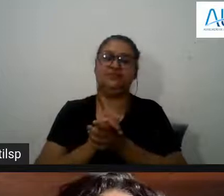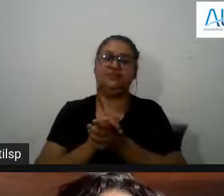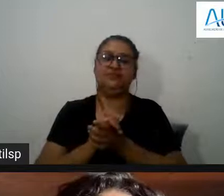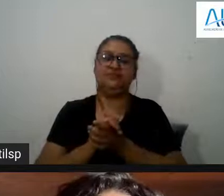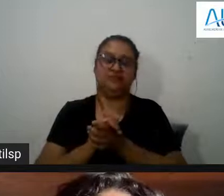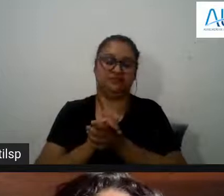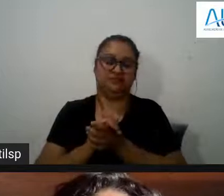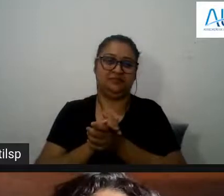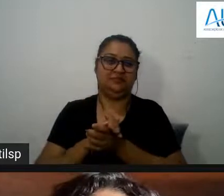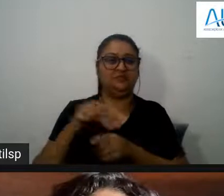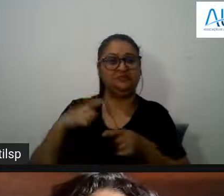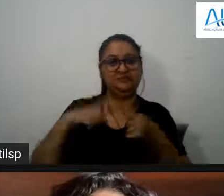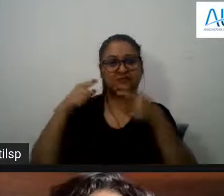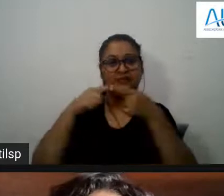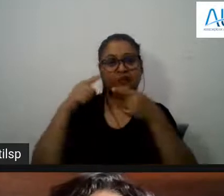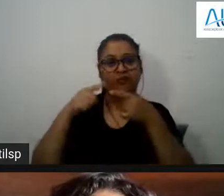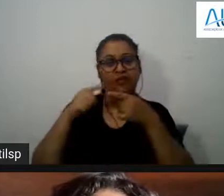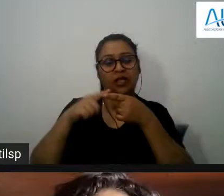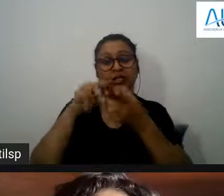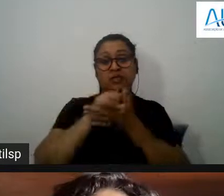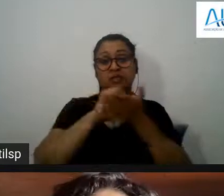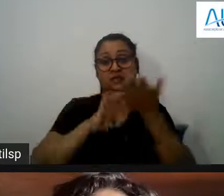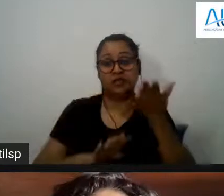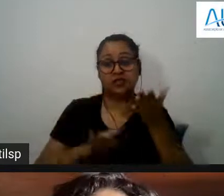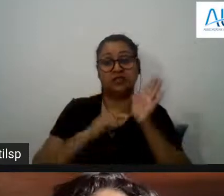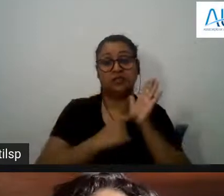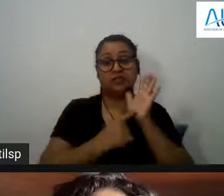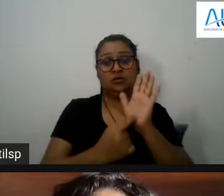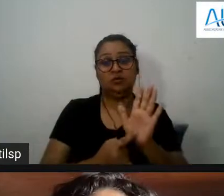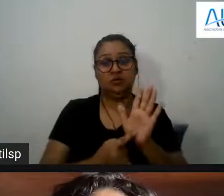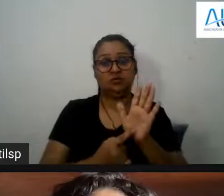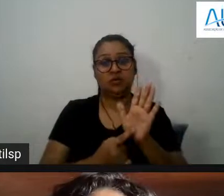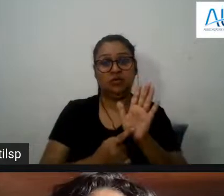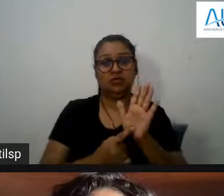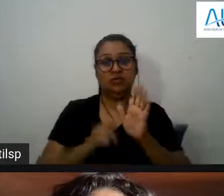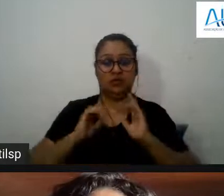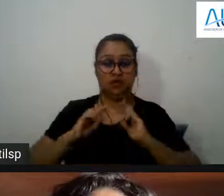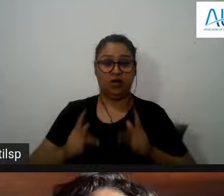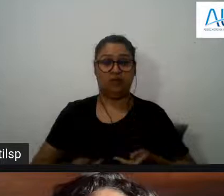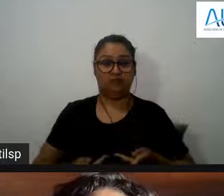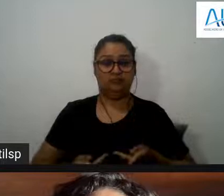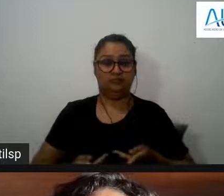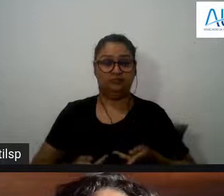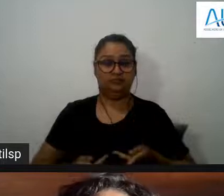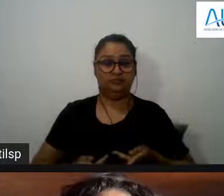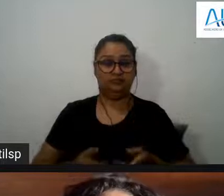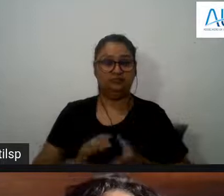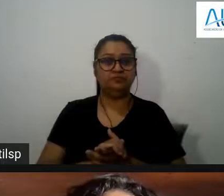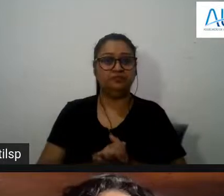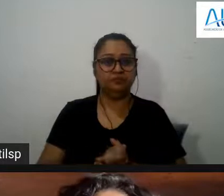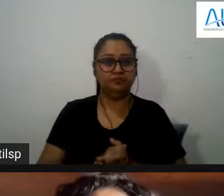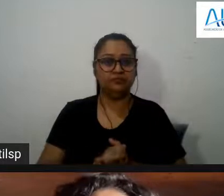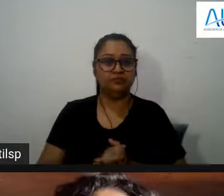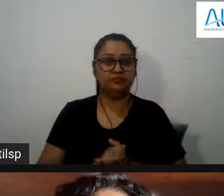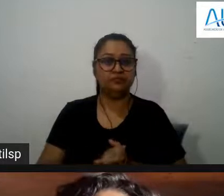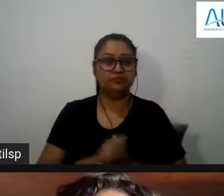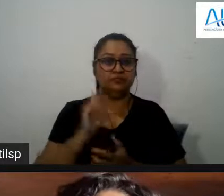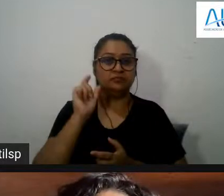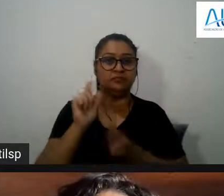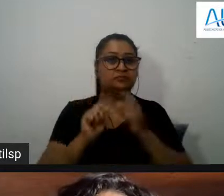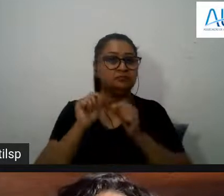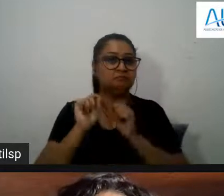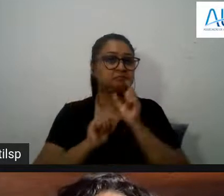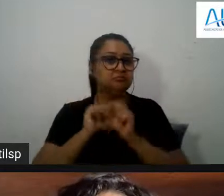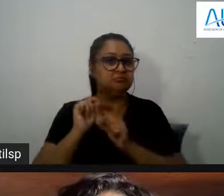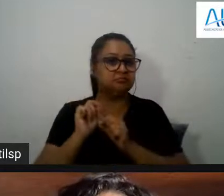a questão da implicação da atividade da divulgação no desenvolvimento humano eu vou se calhar é uma generalidade